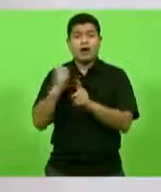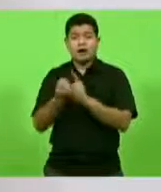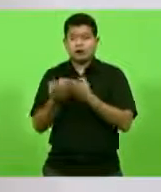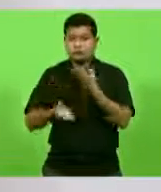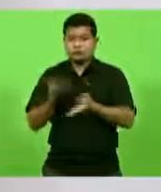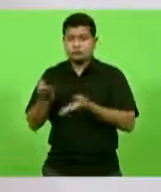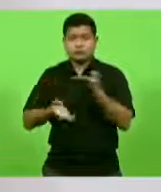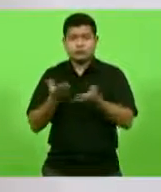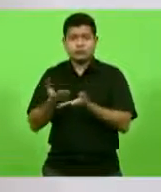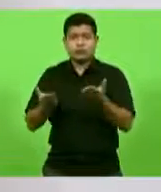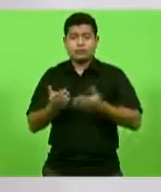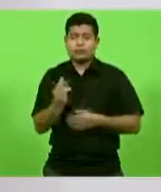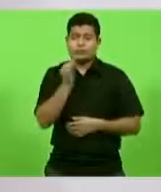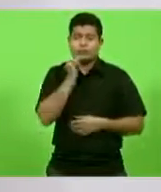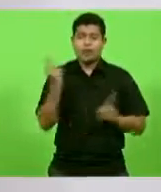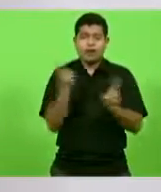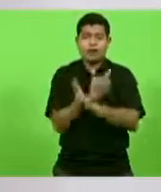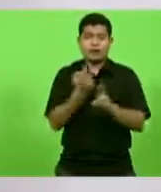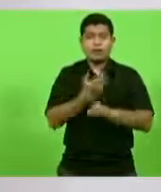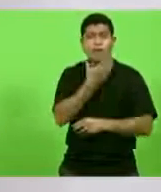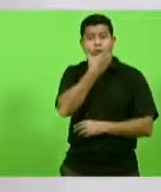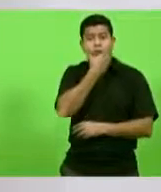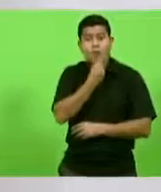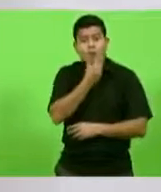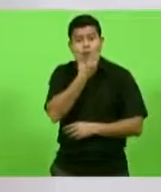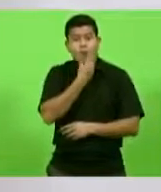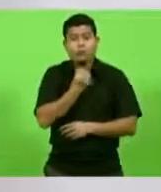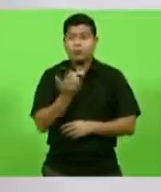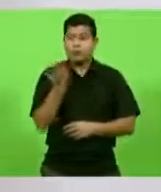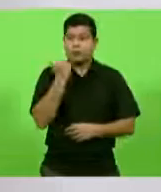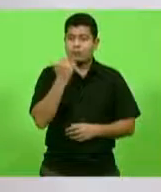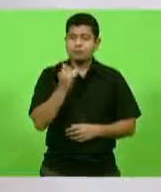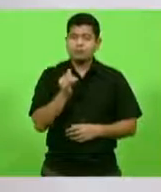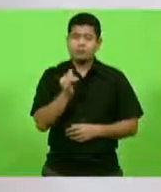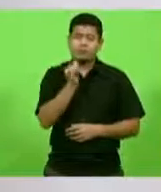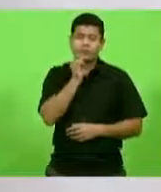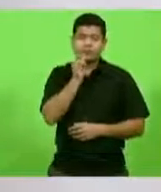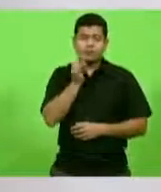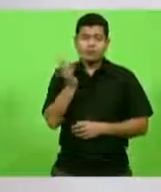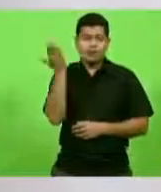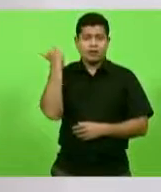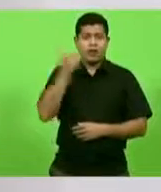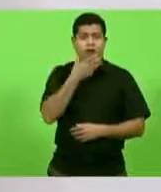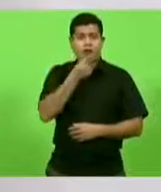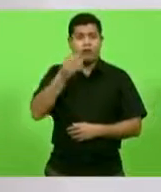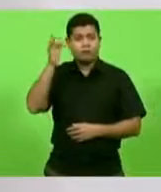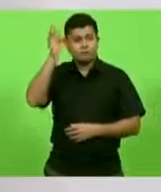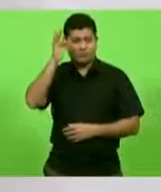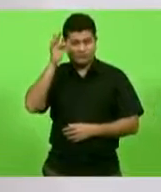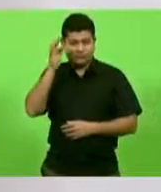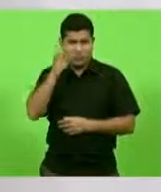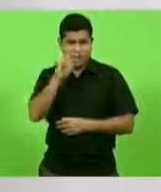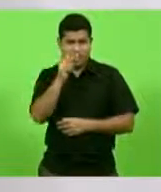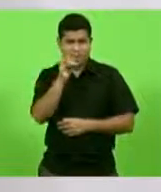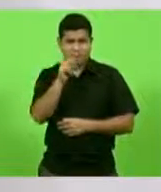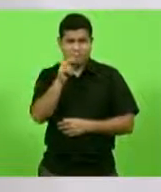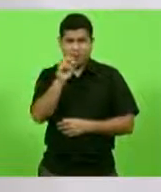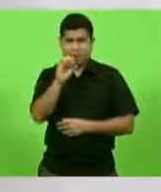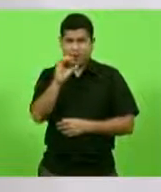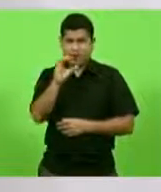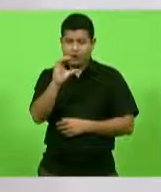homem e o alimento. Por exemplo, Hipócrates, ele é o pai da medicina moderna. Olha só,